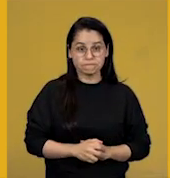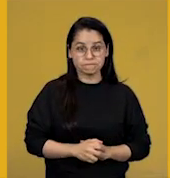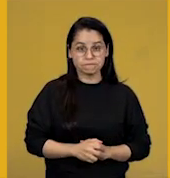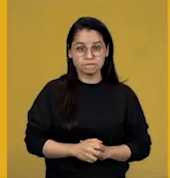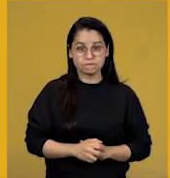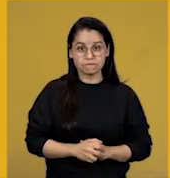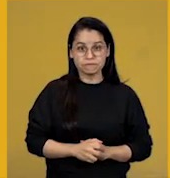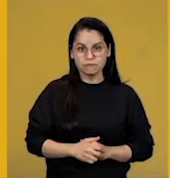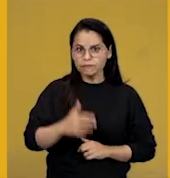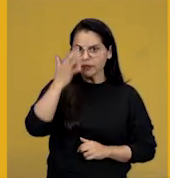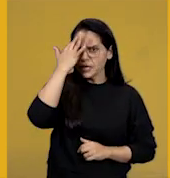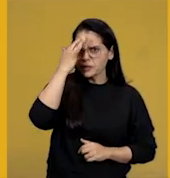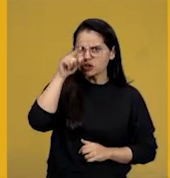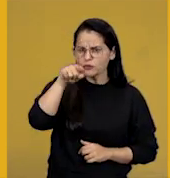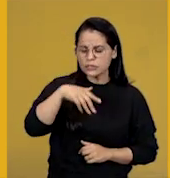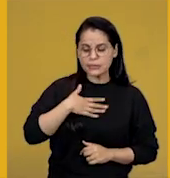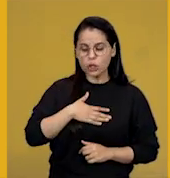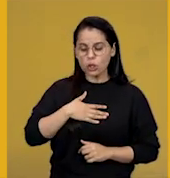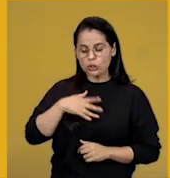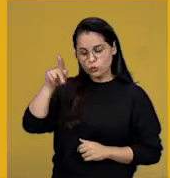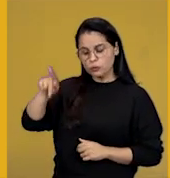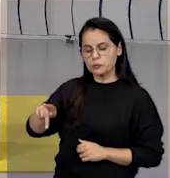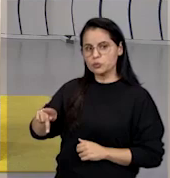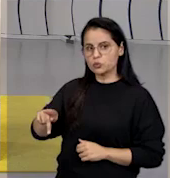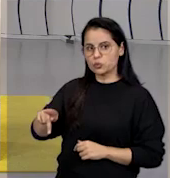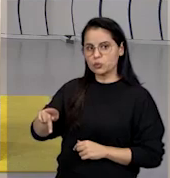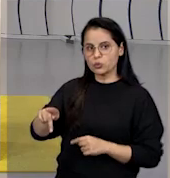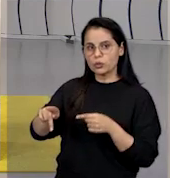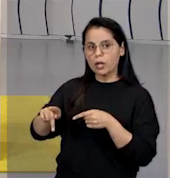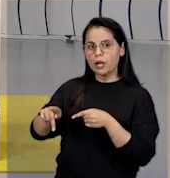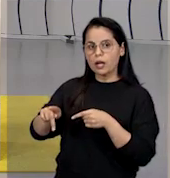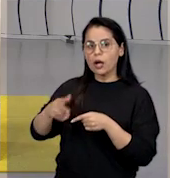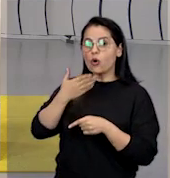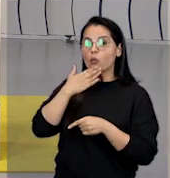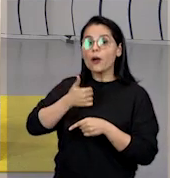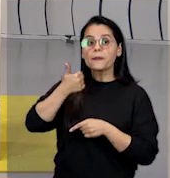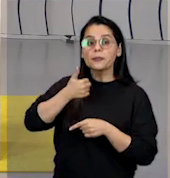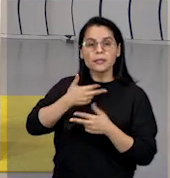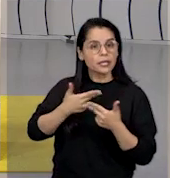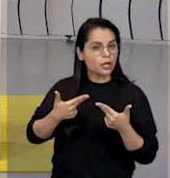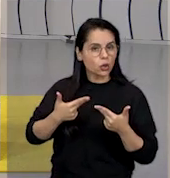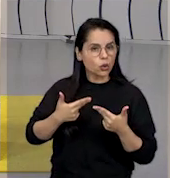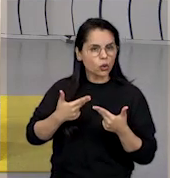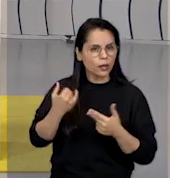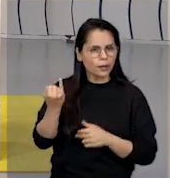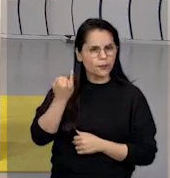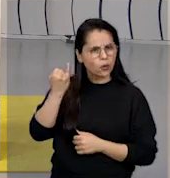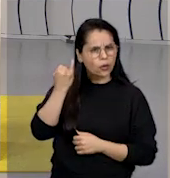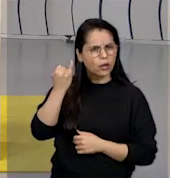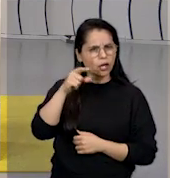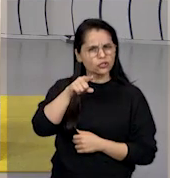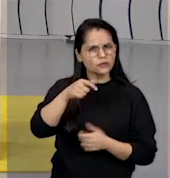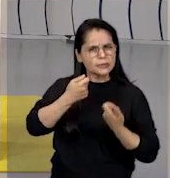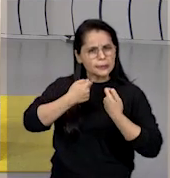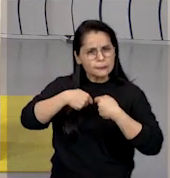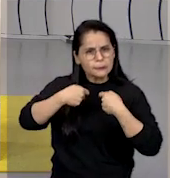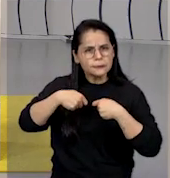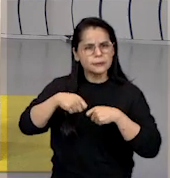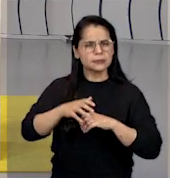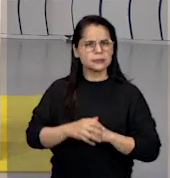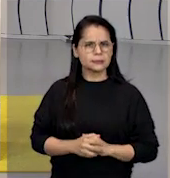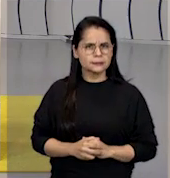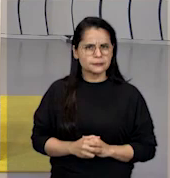imagina que você gosta de alguém. Qual que é a primeira coisa, uma coisa fundamental que você precisa